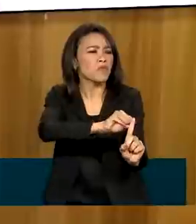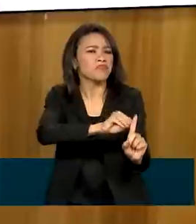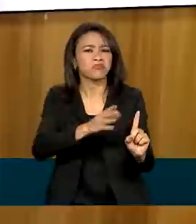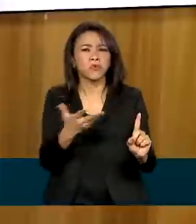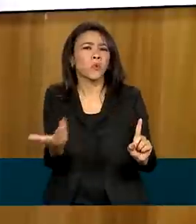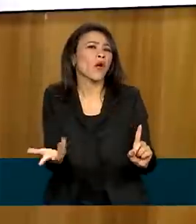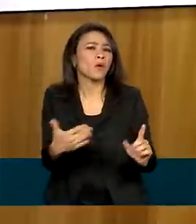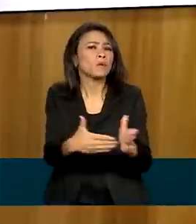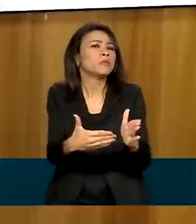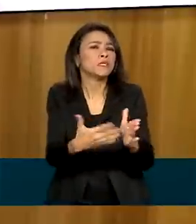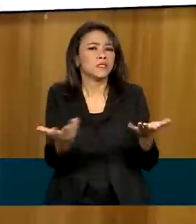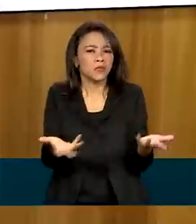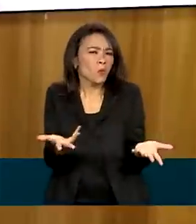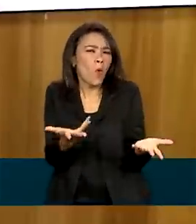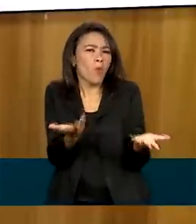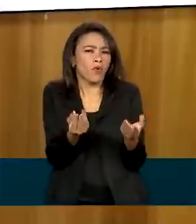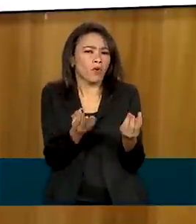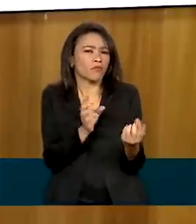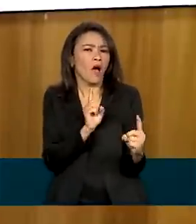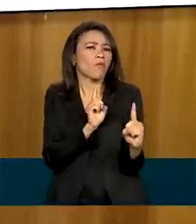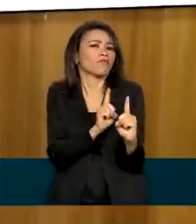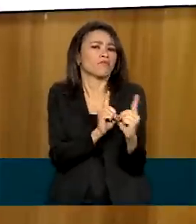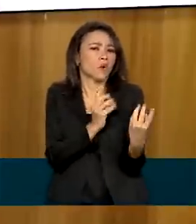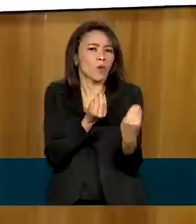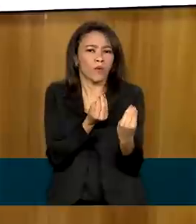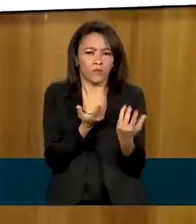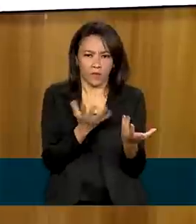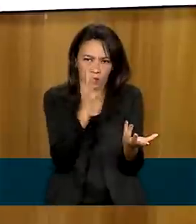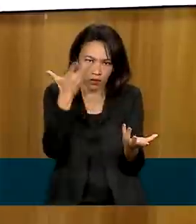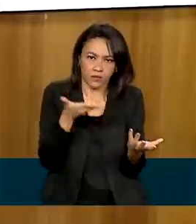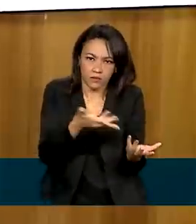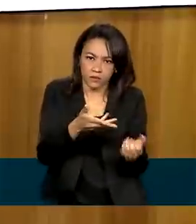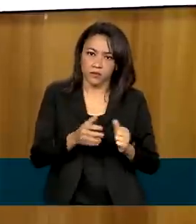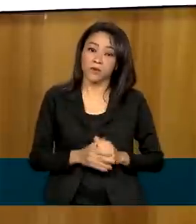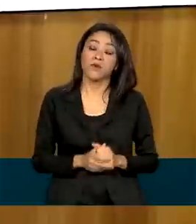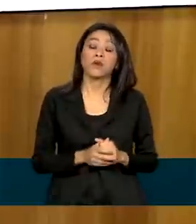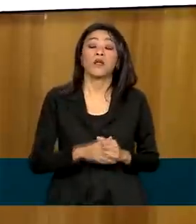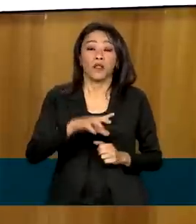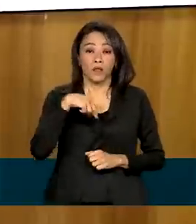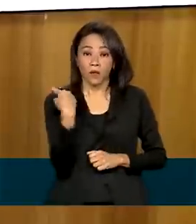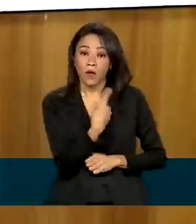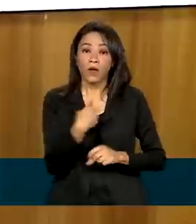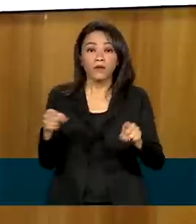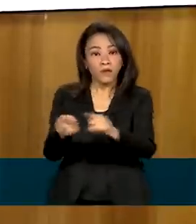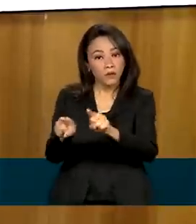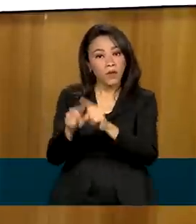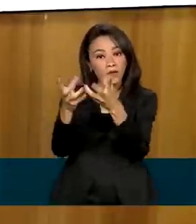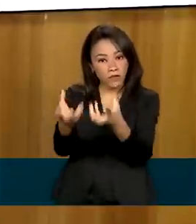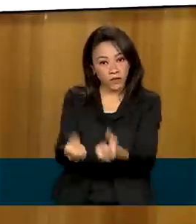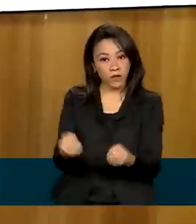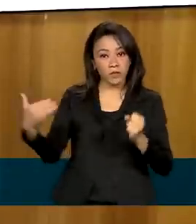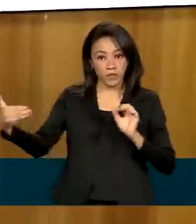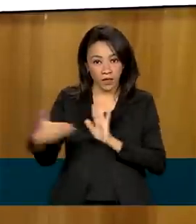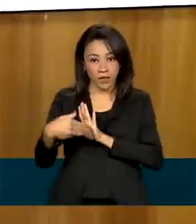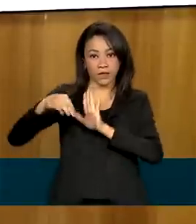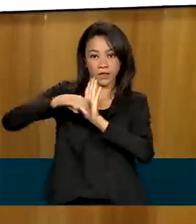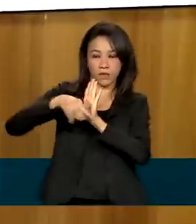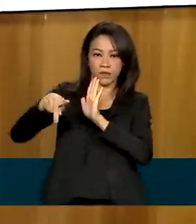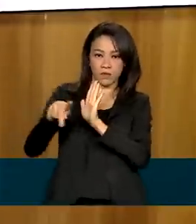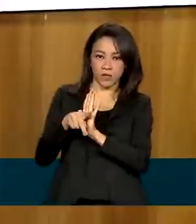sexual, qual é o limite de uma abordagem, enfim. Mas nós também vamos, nessa medida provisória,